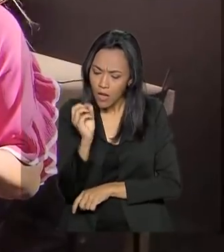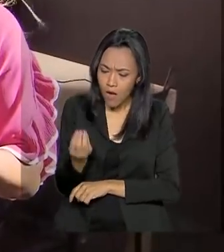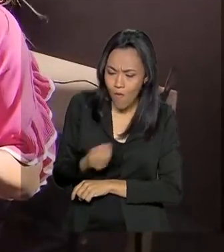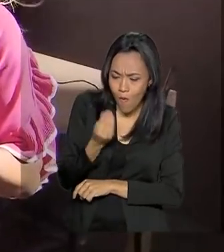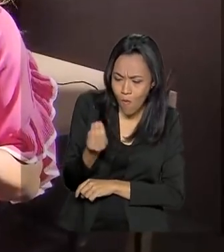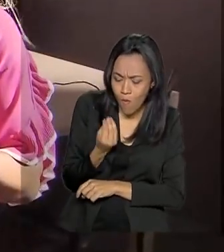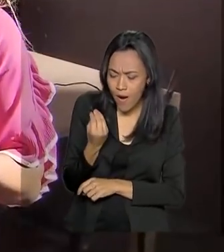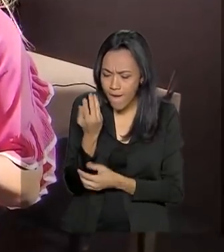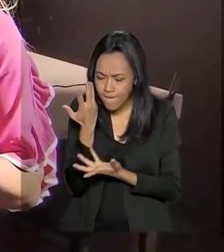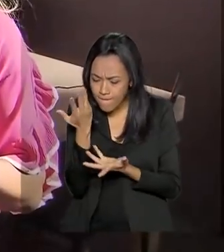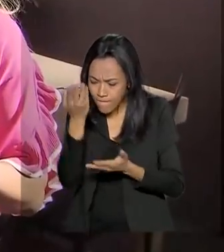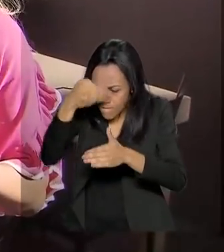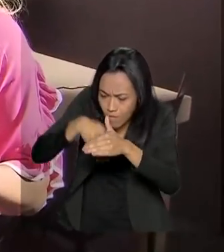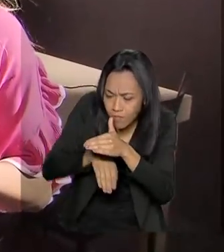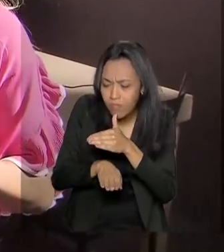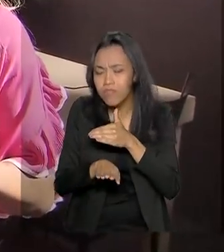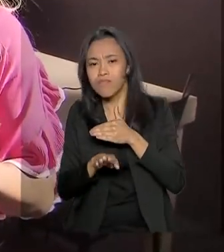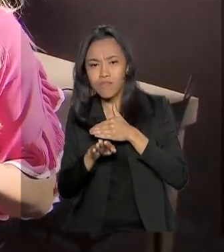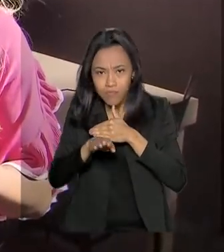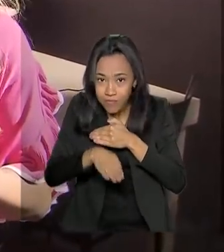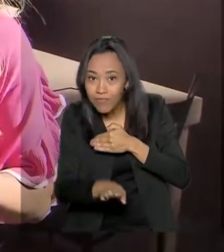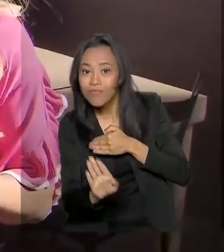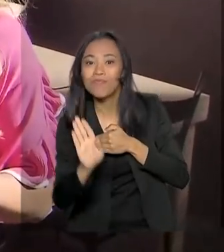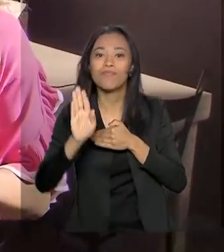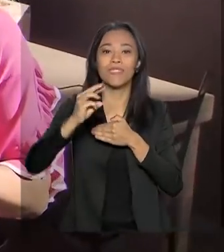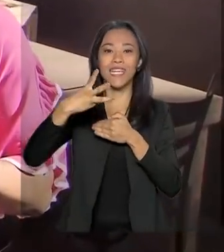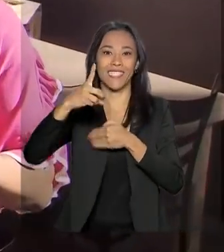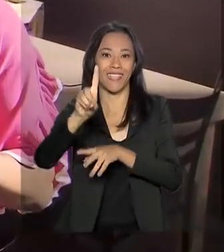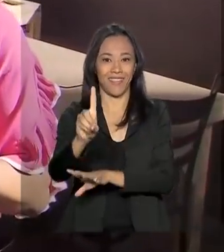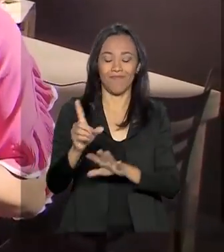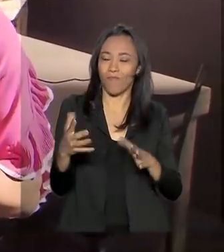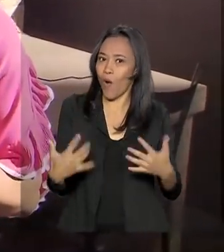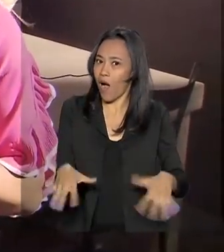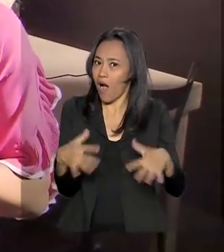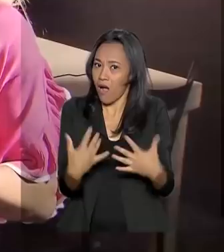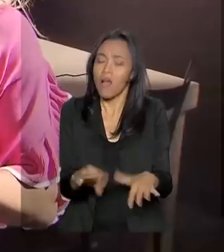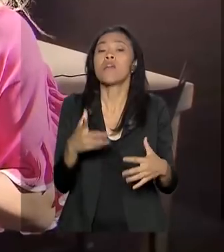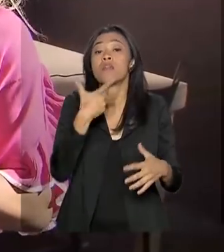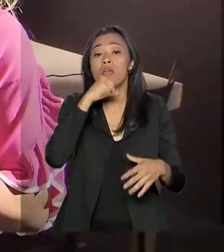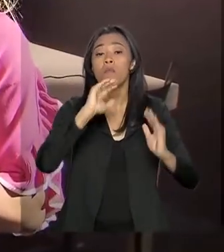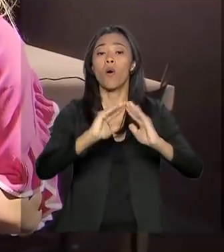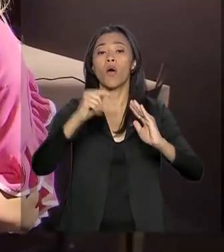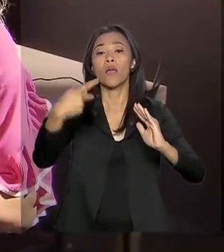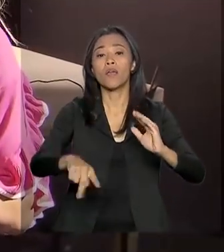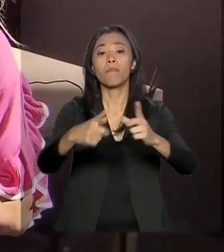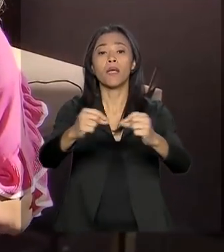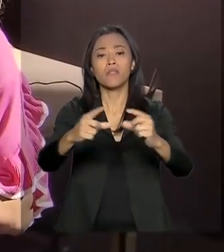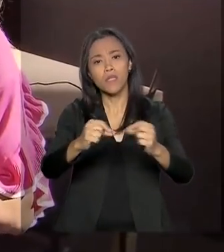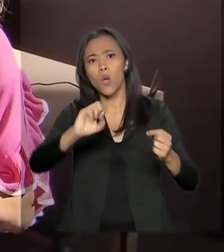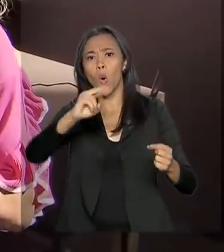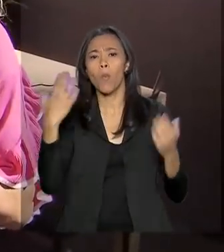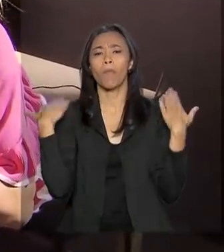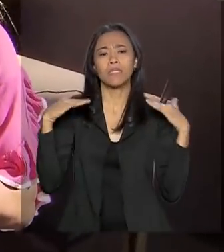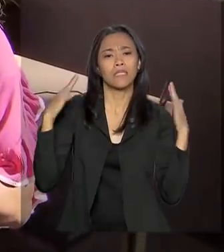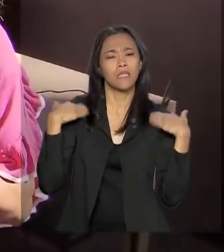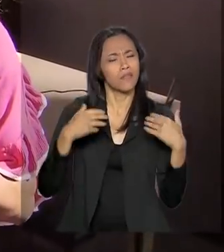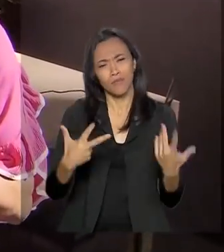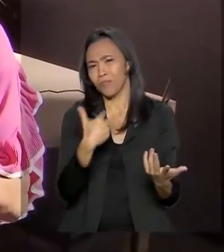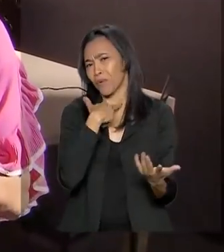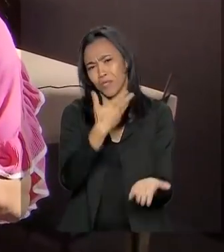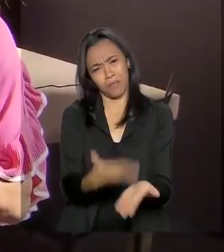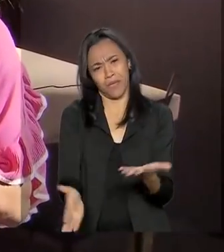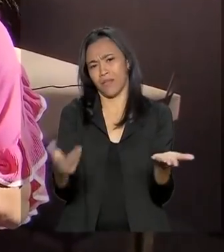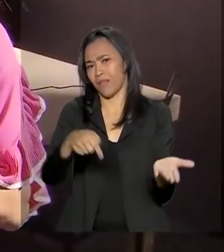virtual. Então, vou fazer o convite, né, quem gosta de tecnologia, quem mora em Brasília ou estiver passando aqui pela capital, não pode